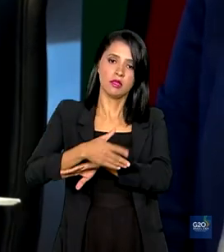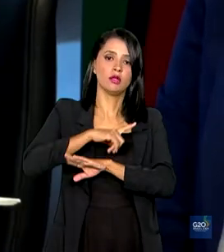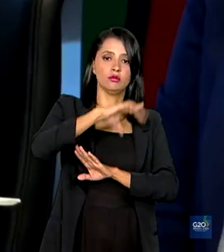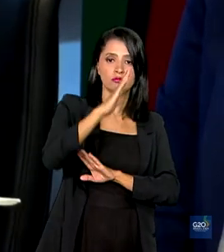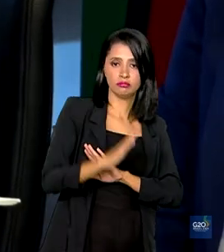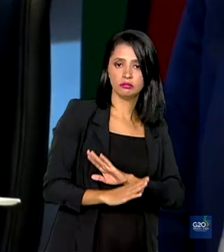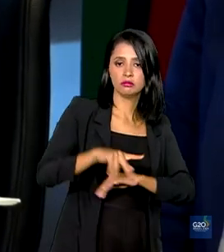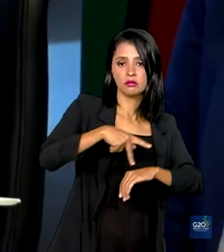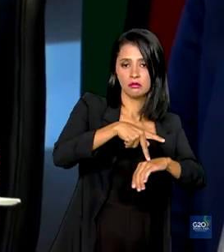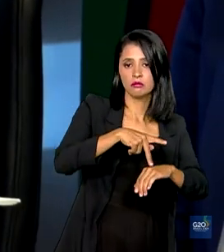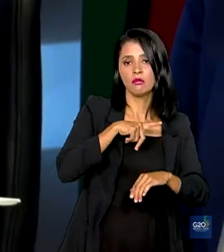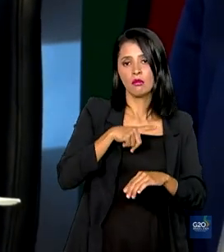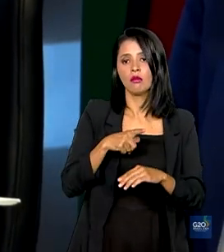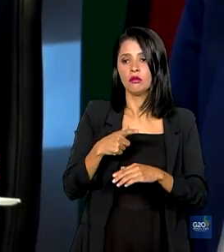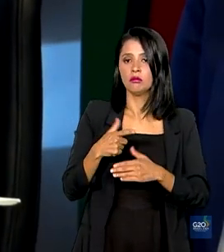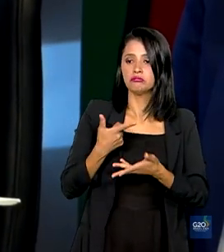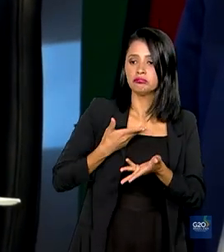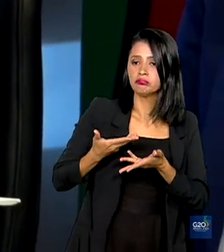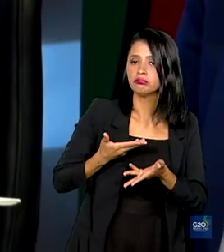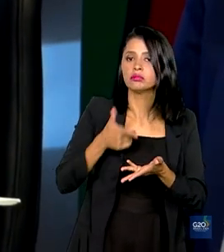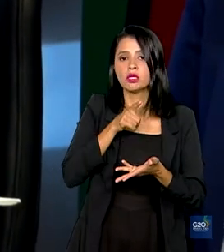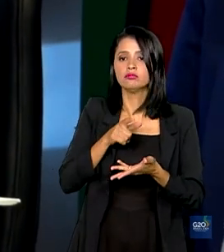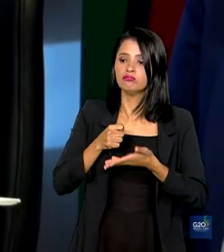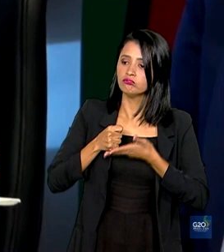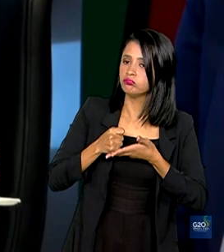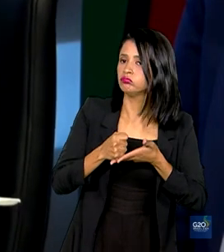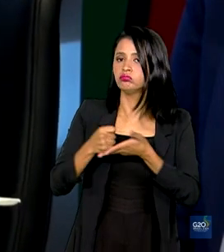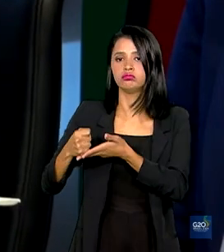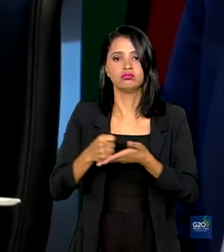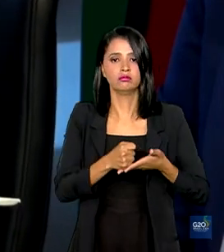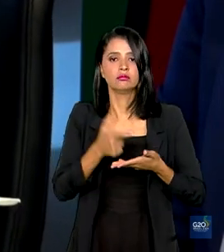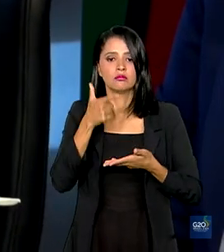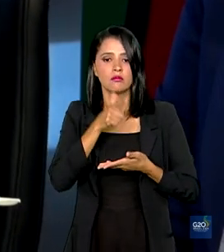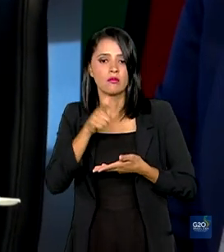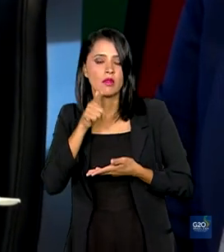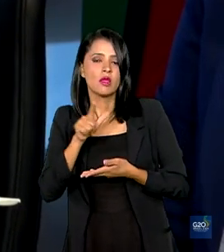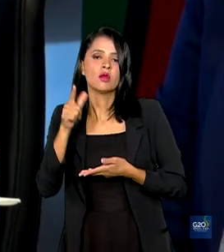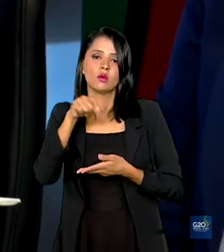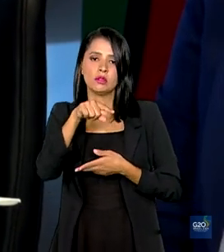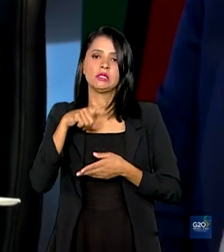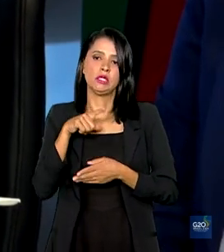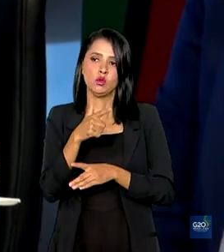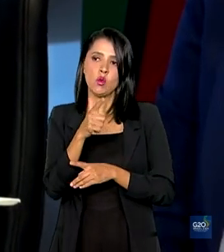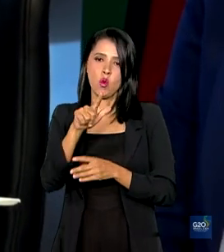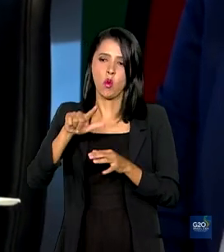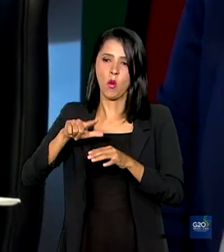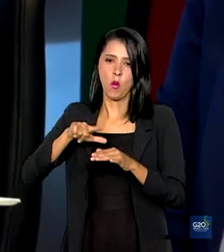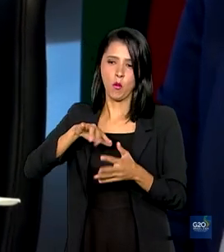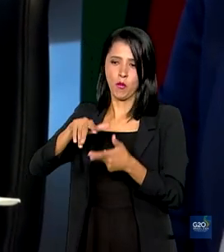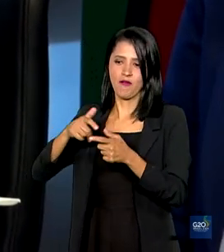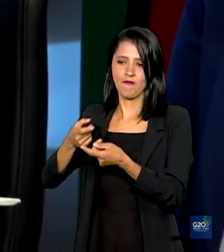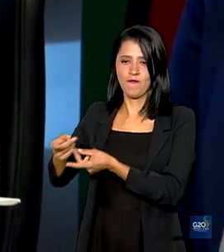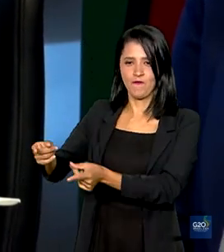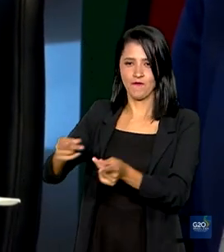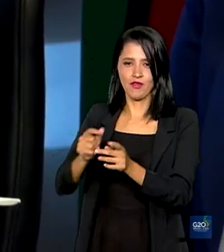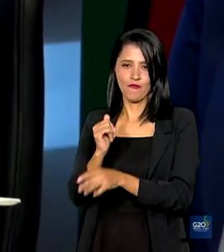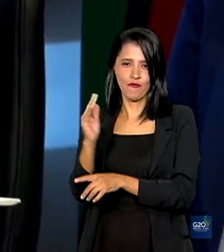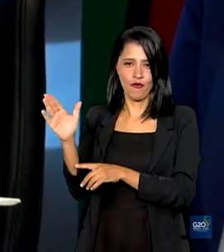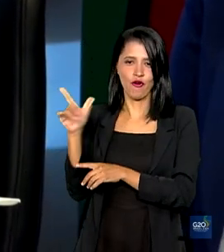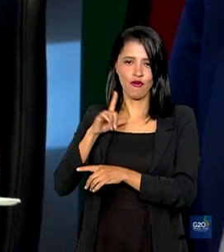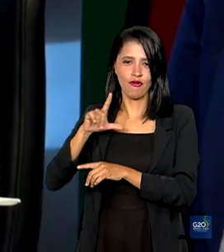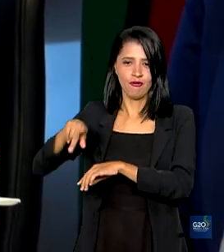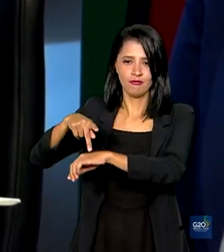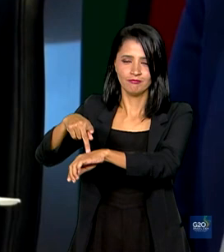atuando cooperativamente, adquirindo derivativas no mercado externo e repassando as